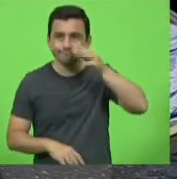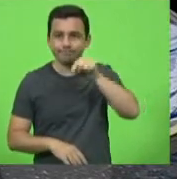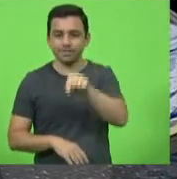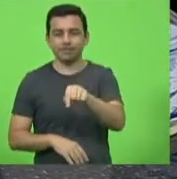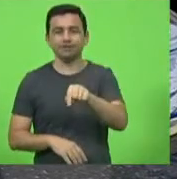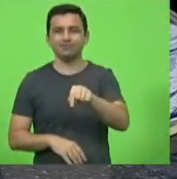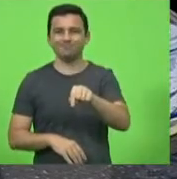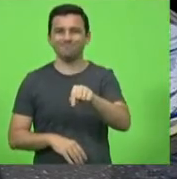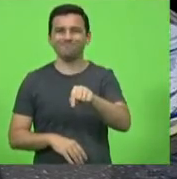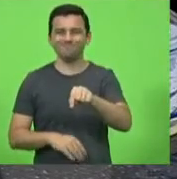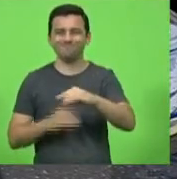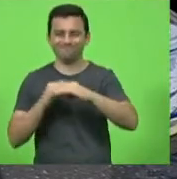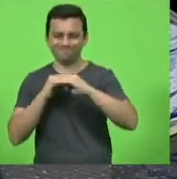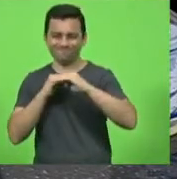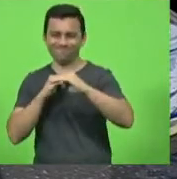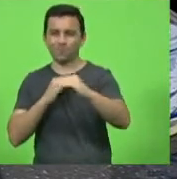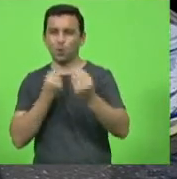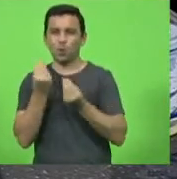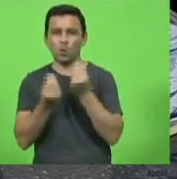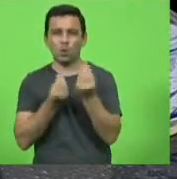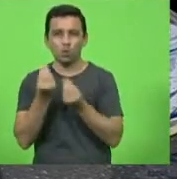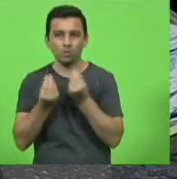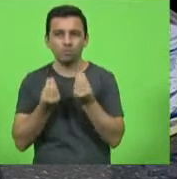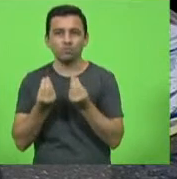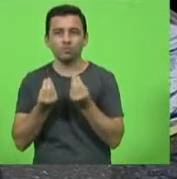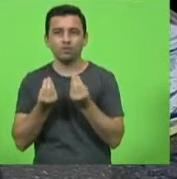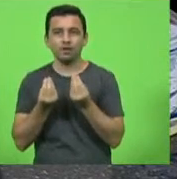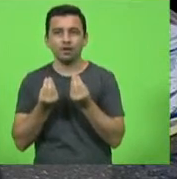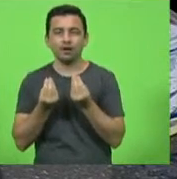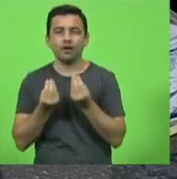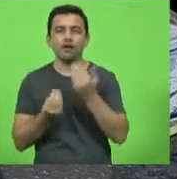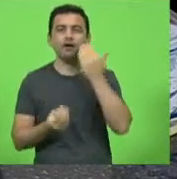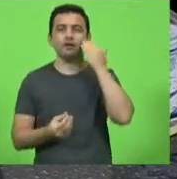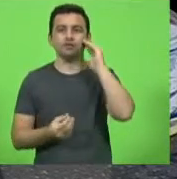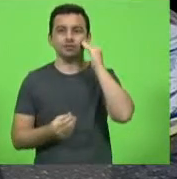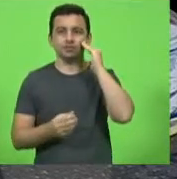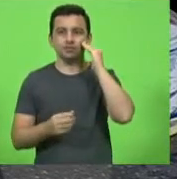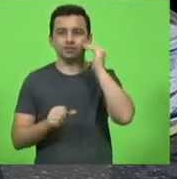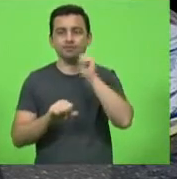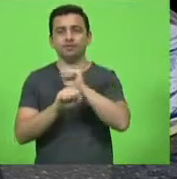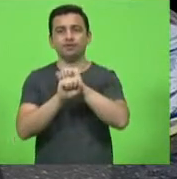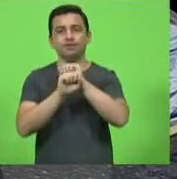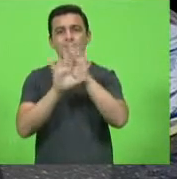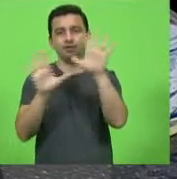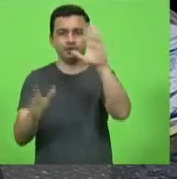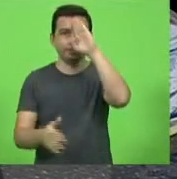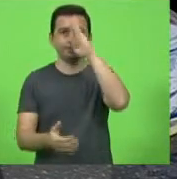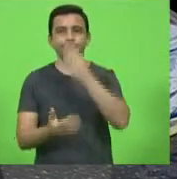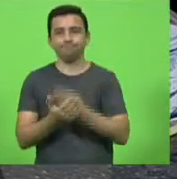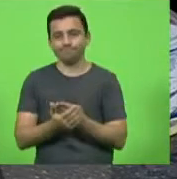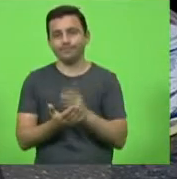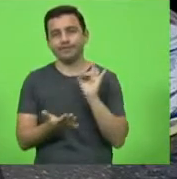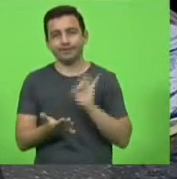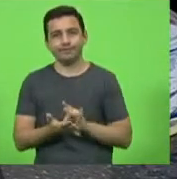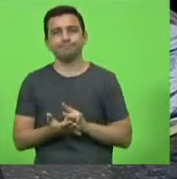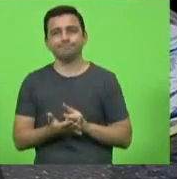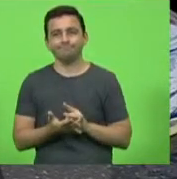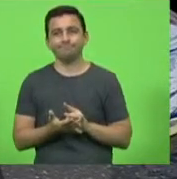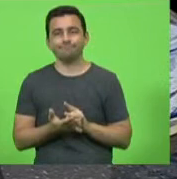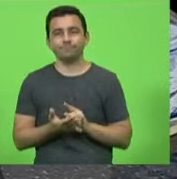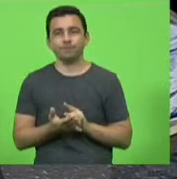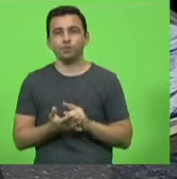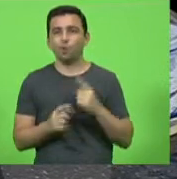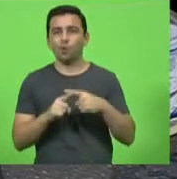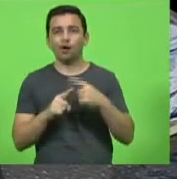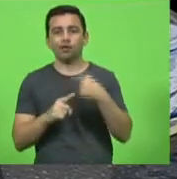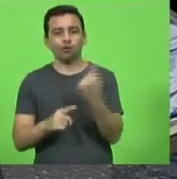de cada uma dessas rodovias para enfim acreditar do nosso clamor aqui ou porque